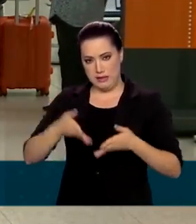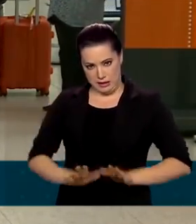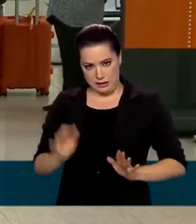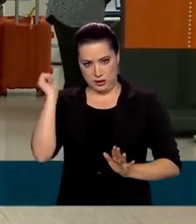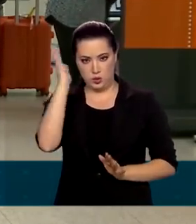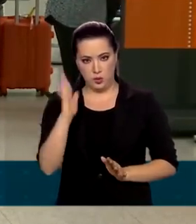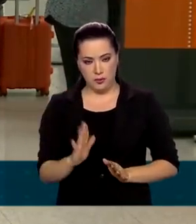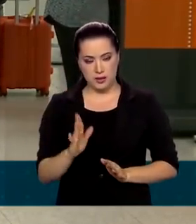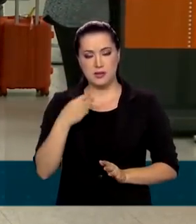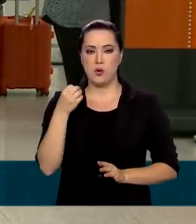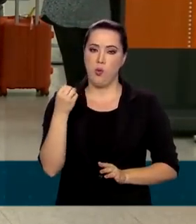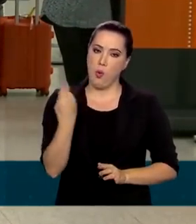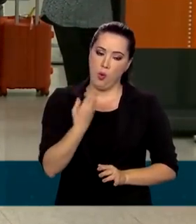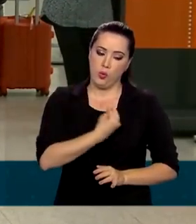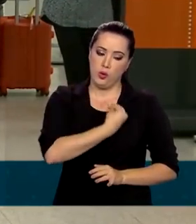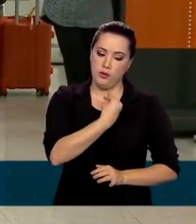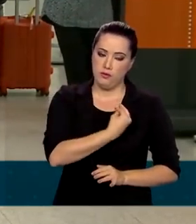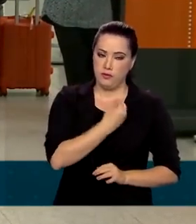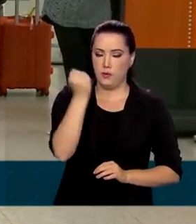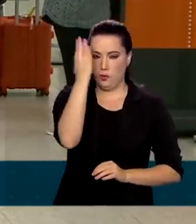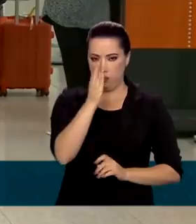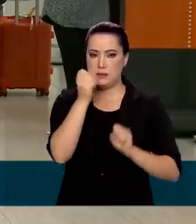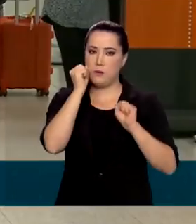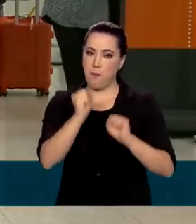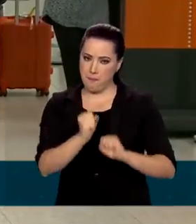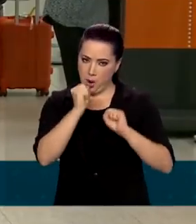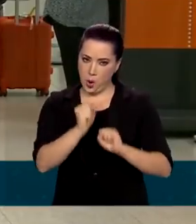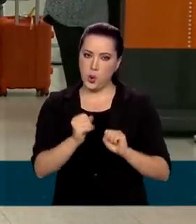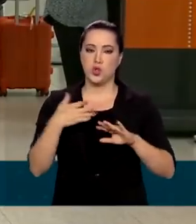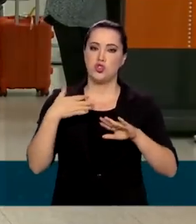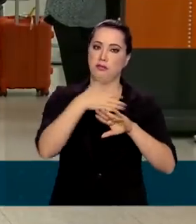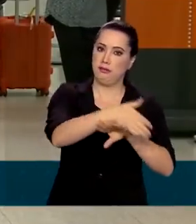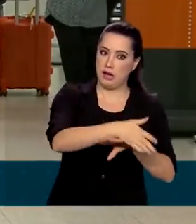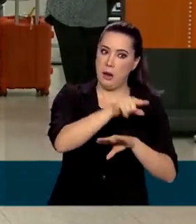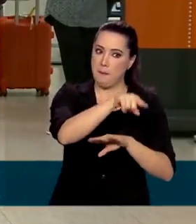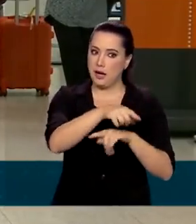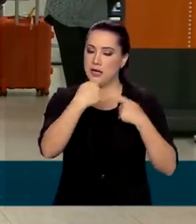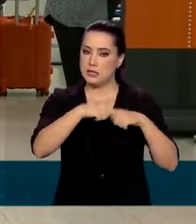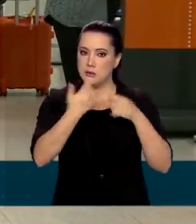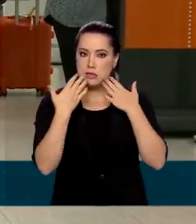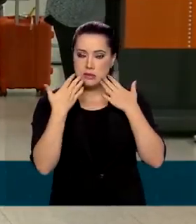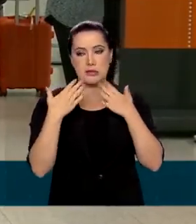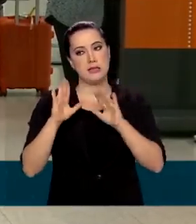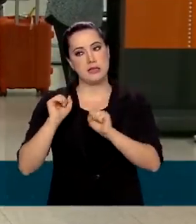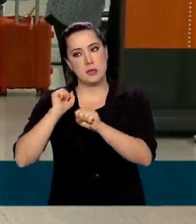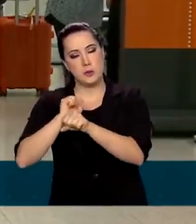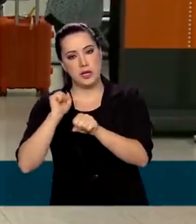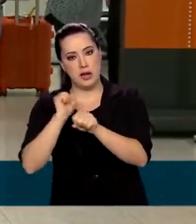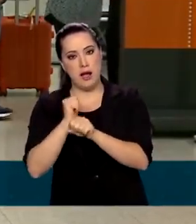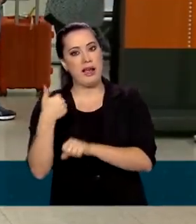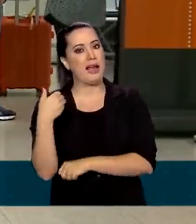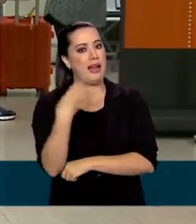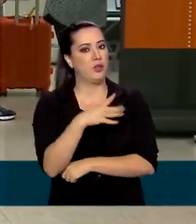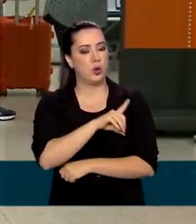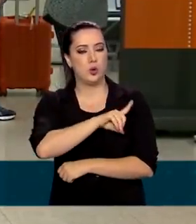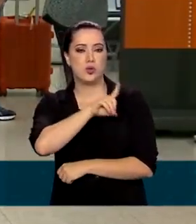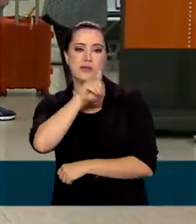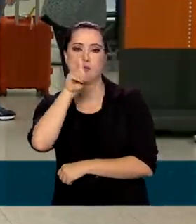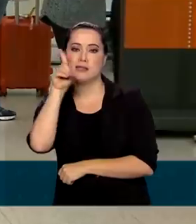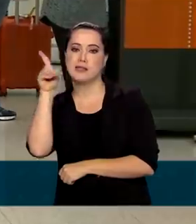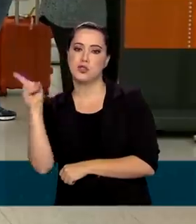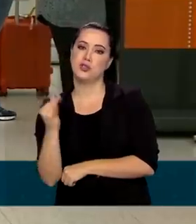e profissionais estrangeiros em missão. Mas essas pessoas vão precisar fazer uma quarentena de 14 dias